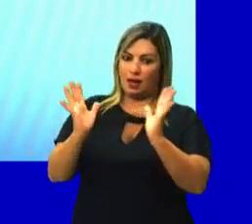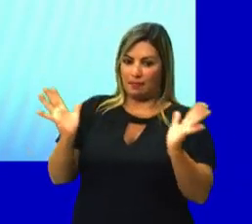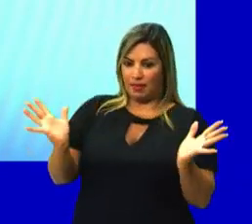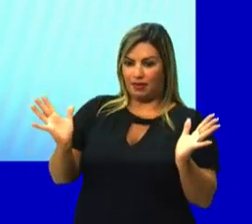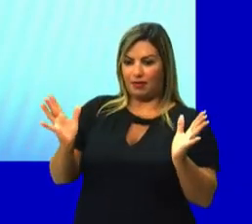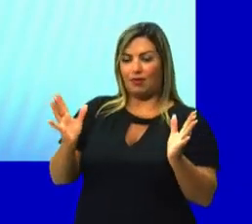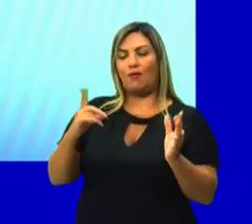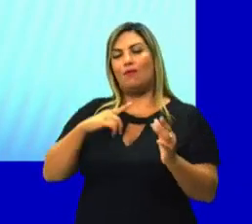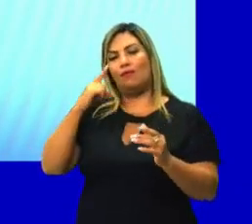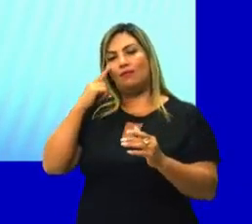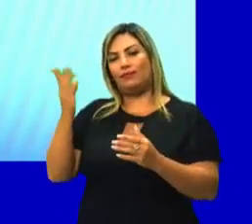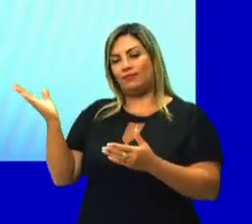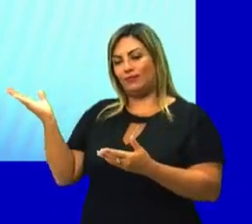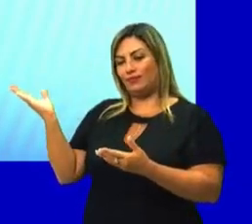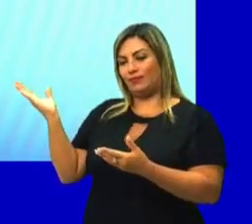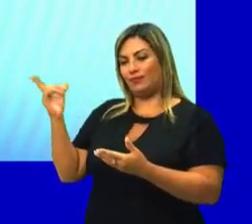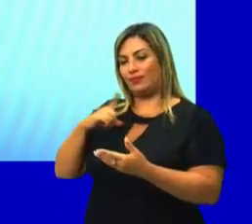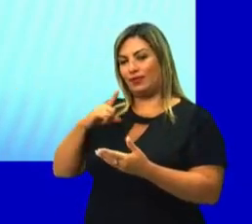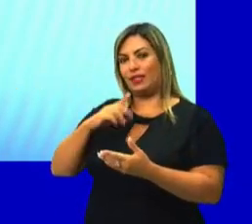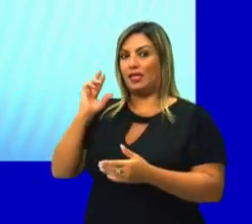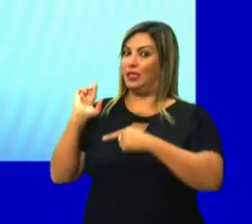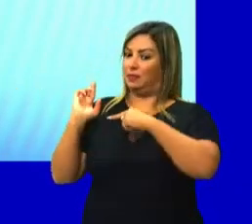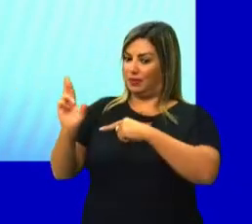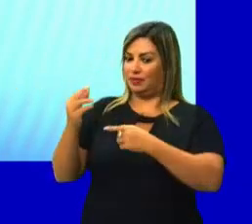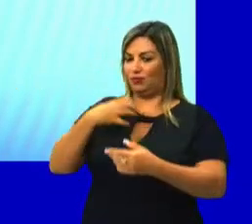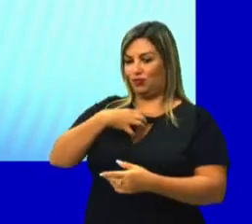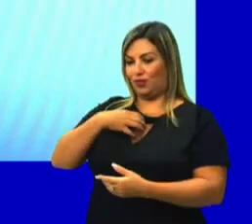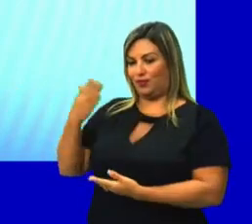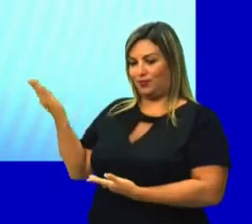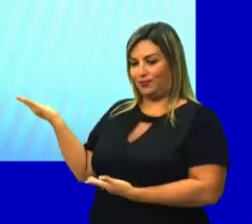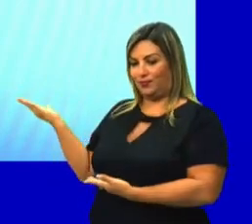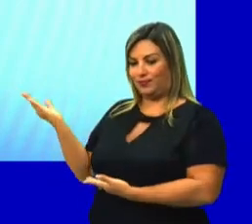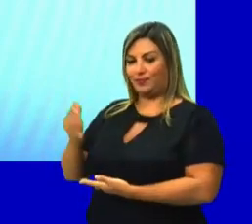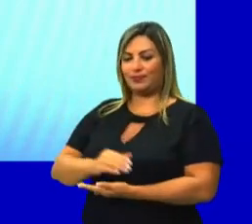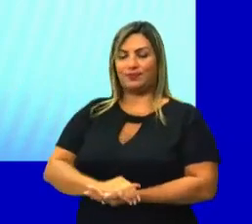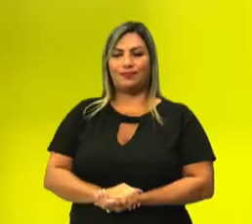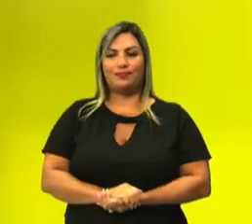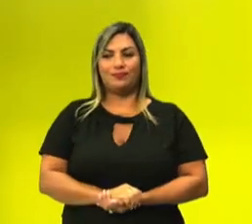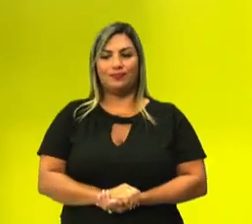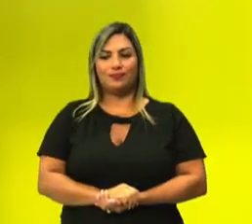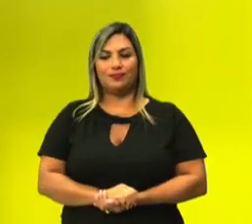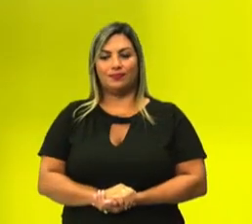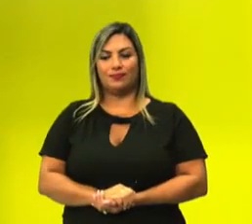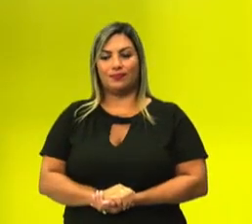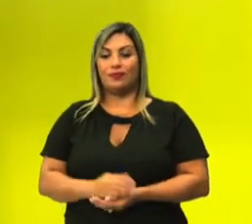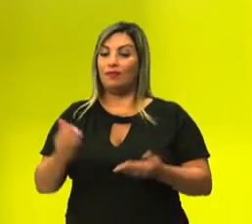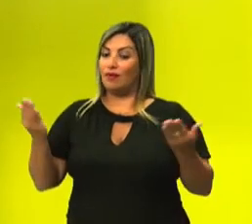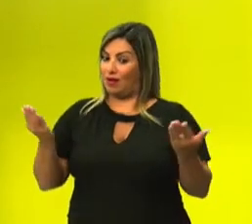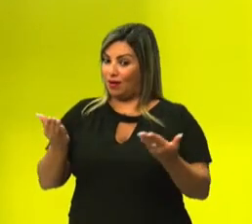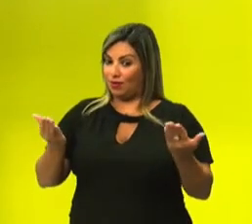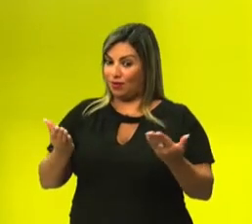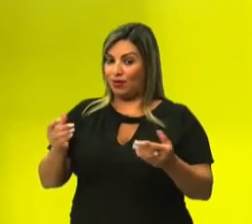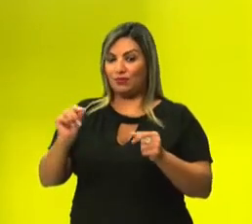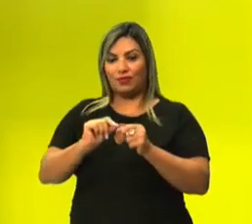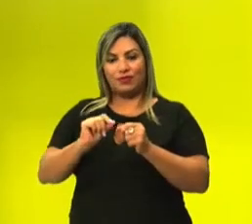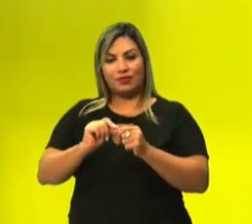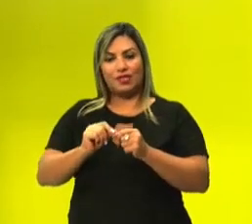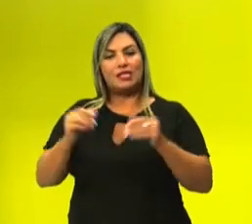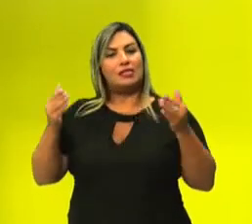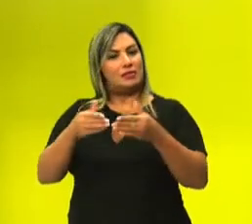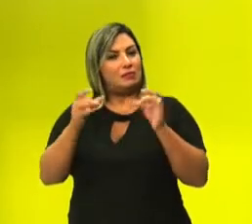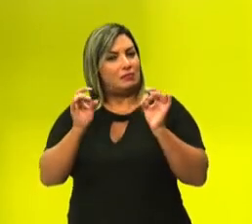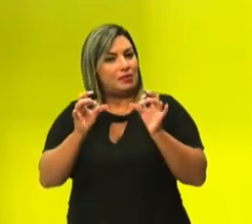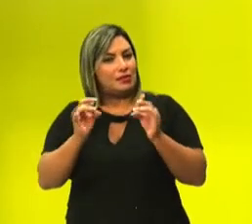curva dele, a gente vai ter a representação que está aqui. Certo? Então, agora, a gente vai fazer alguns